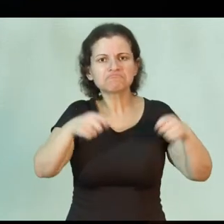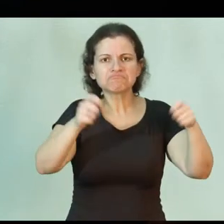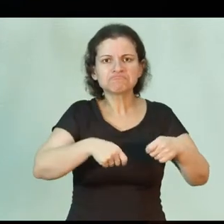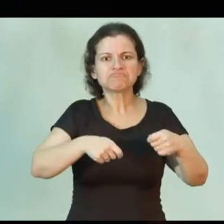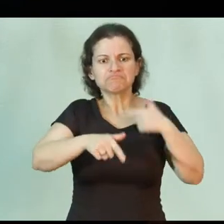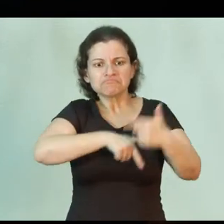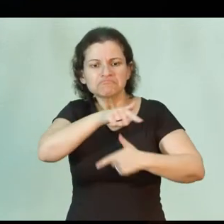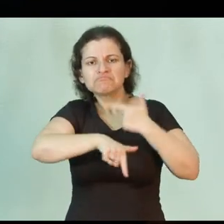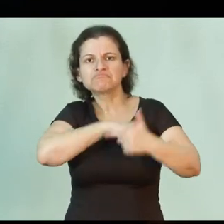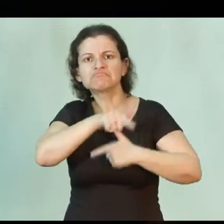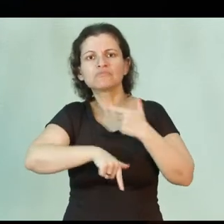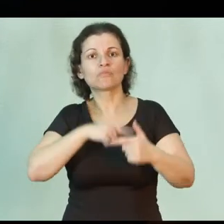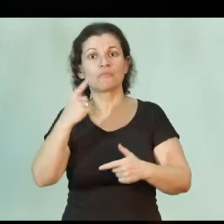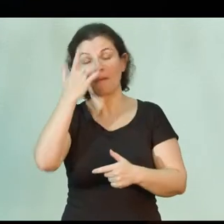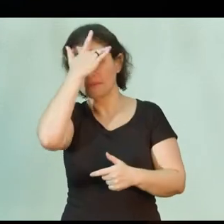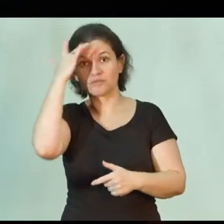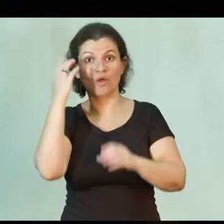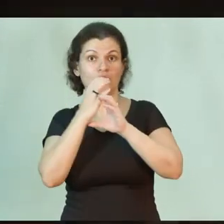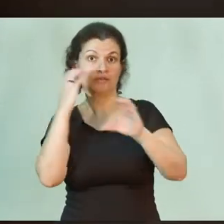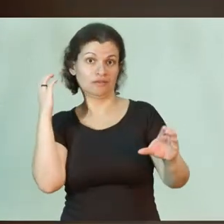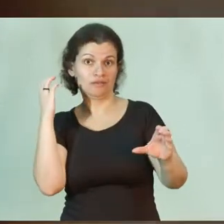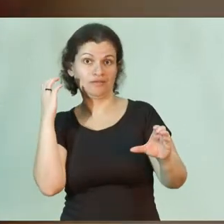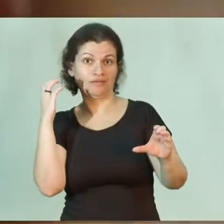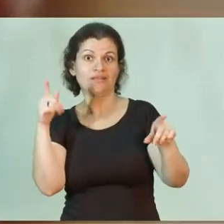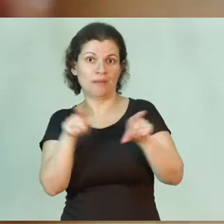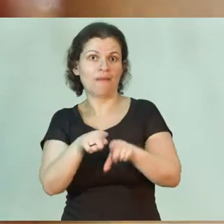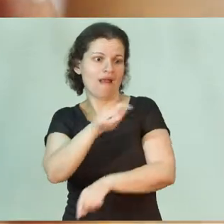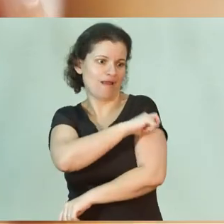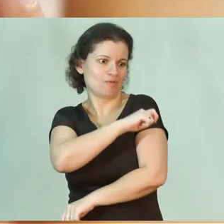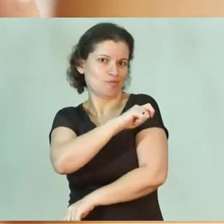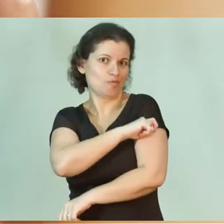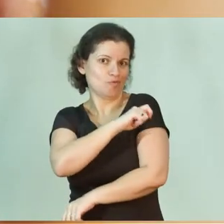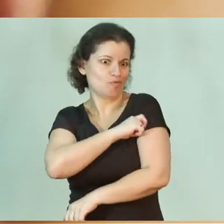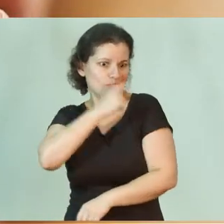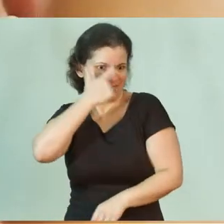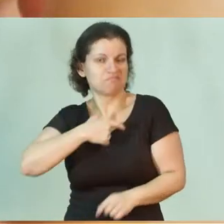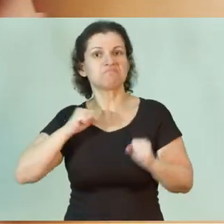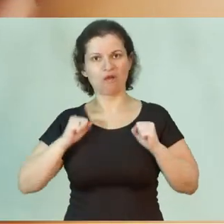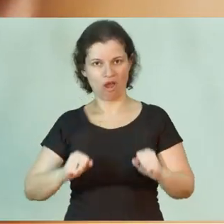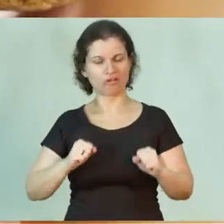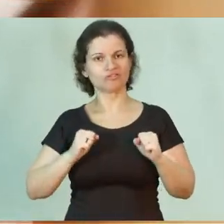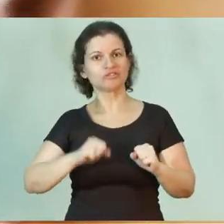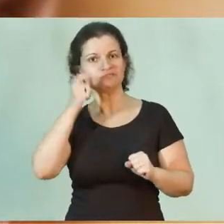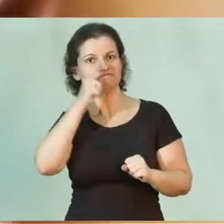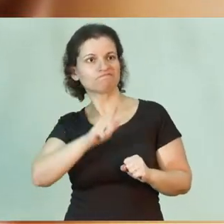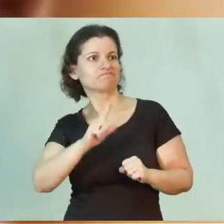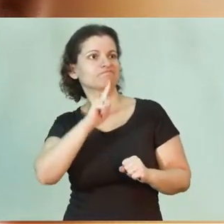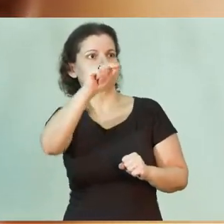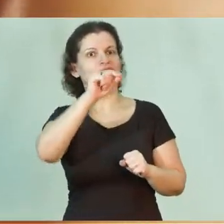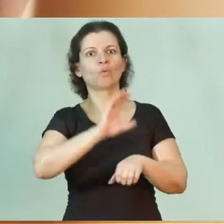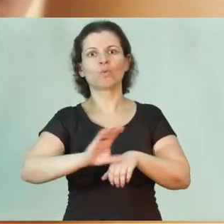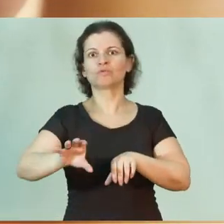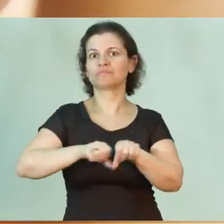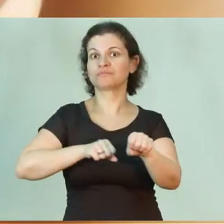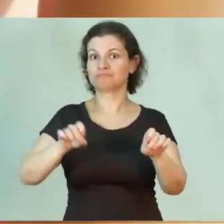atuação que o engenheiro e esse estudante em si, ele pode sair do curso.